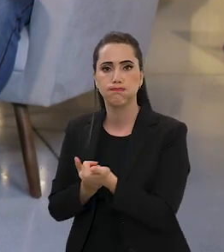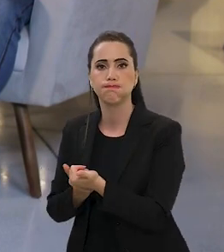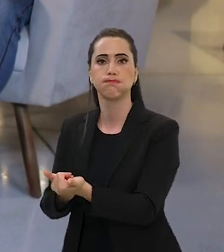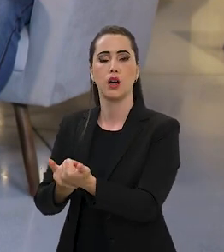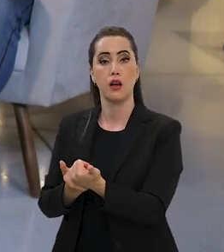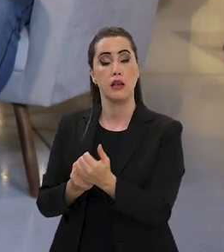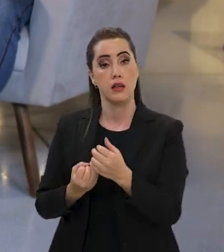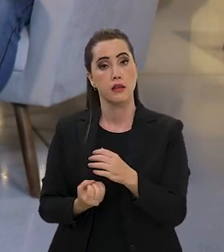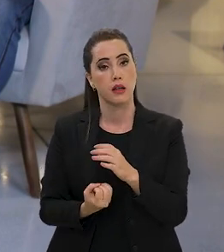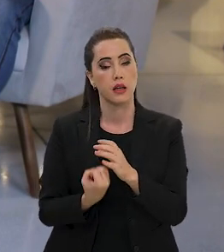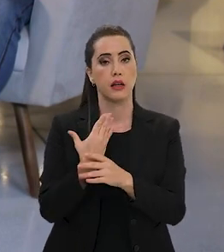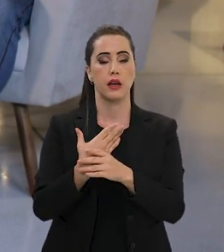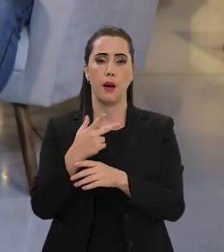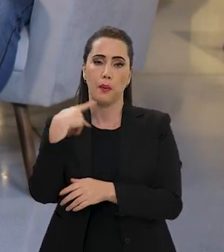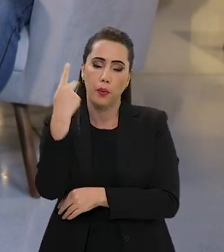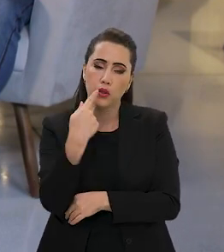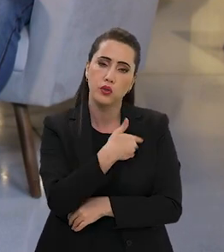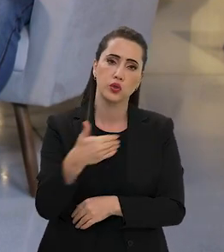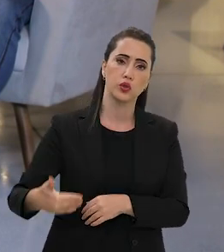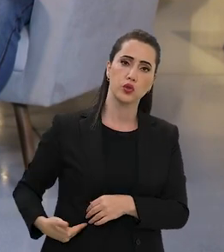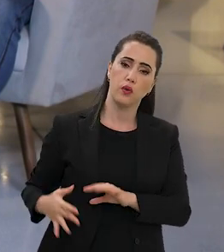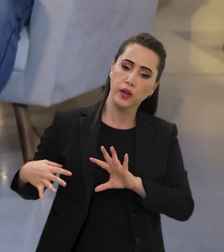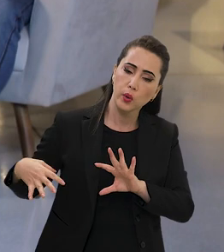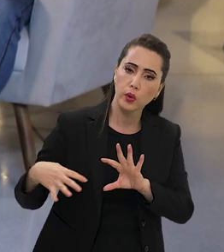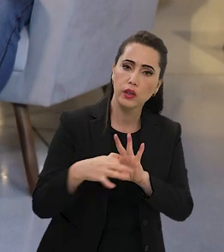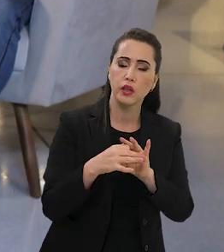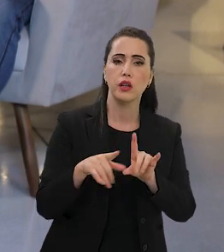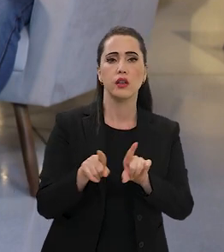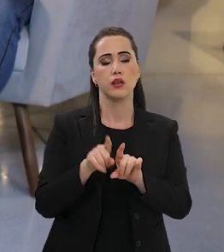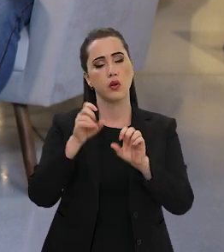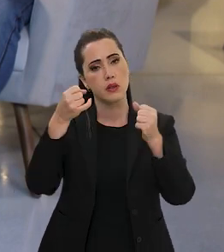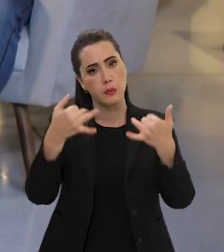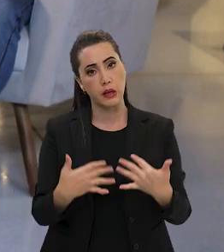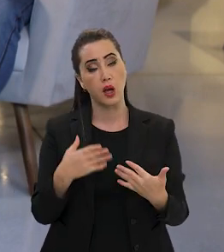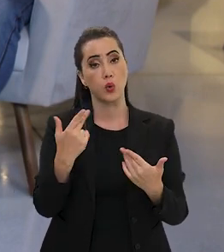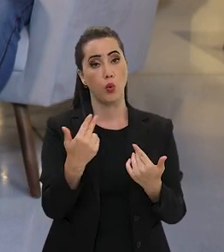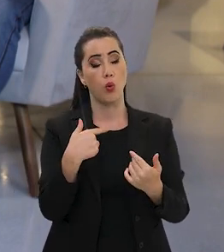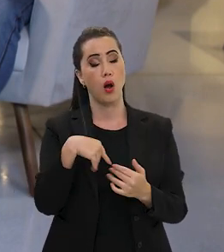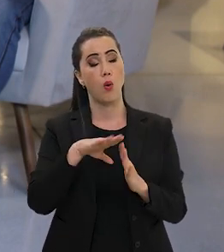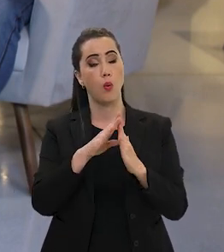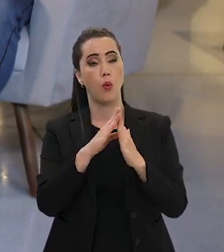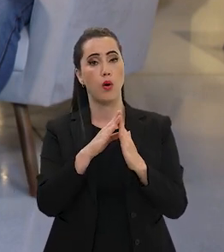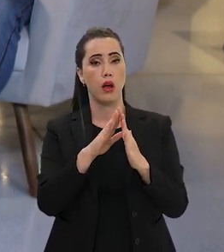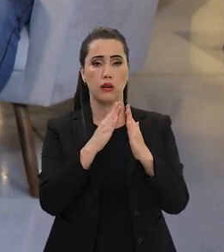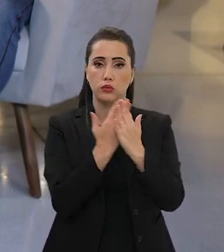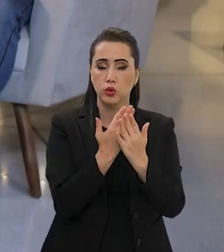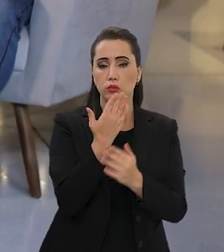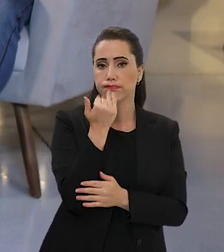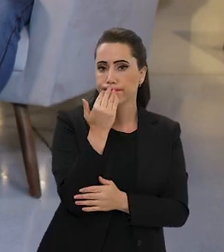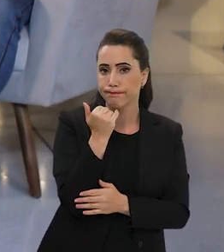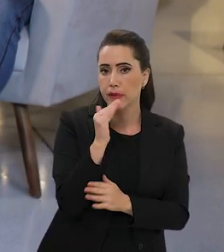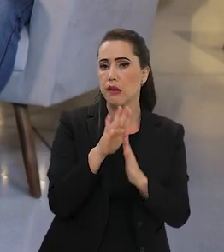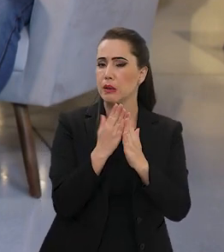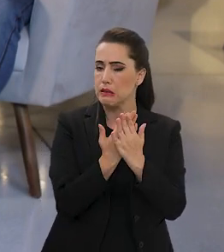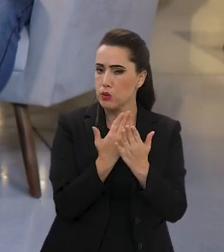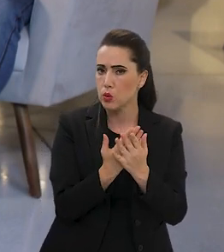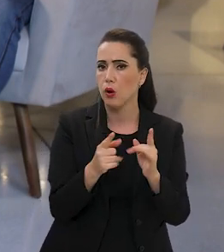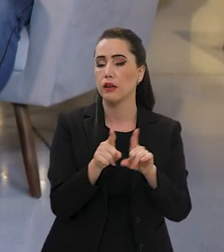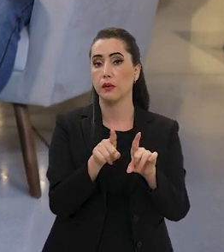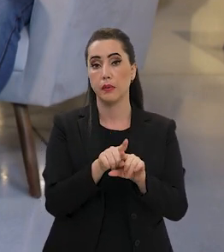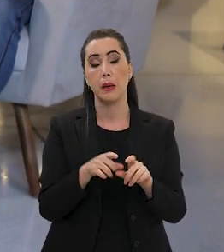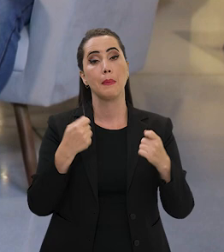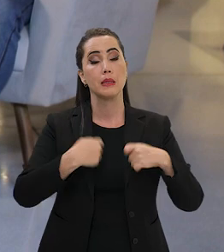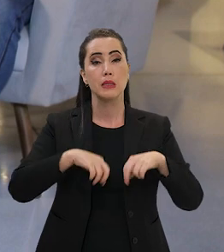por meio, eu diria, desenvolvimento de políticas públicas conjuntamente, como é o caso da alimentação escolar. Mas, de fato,